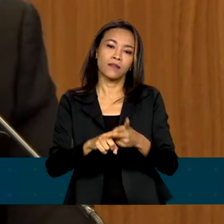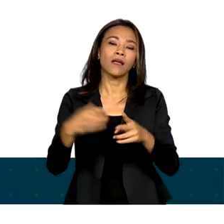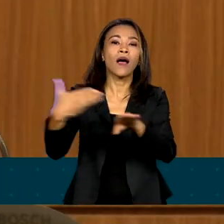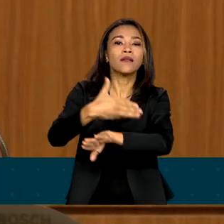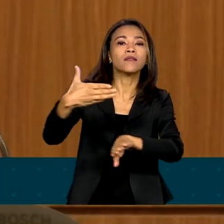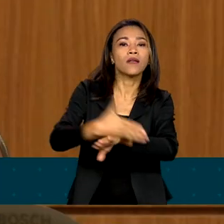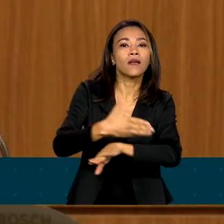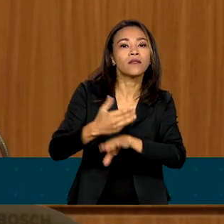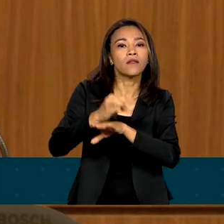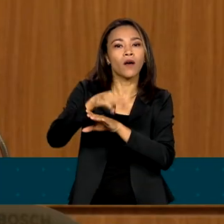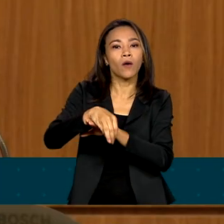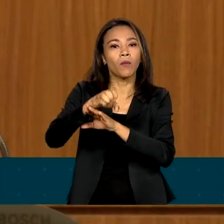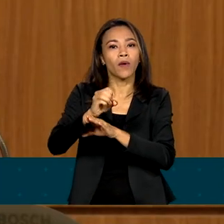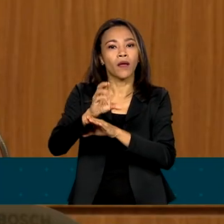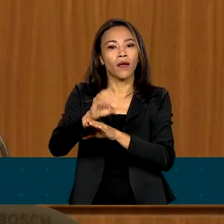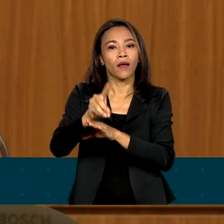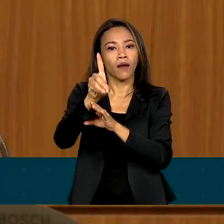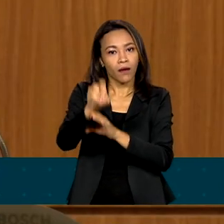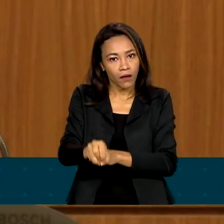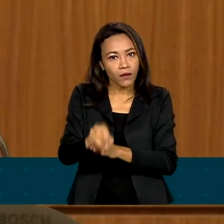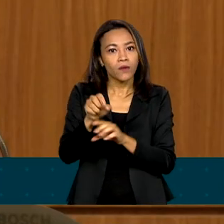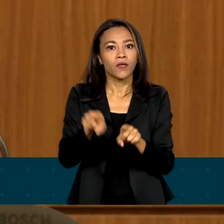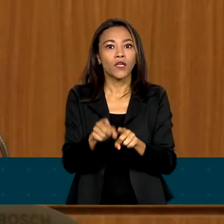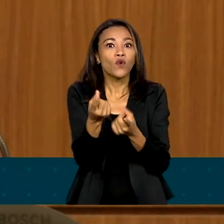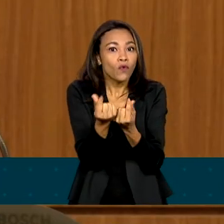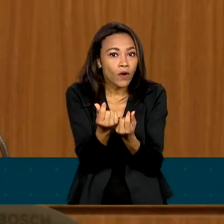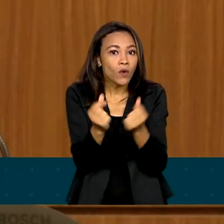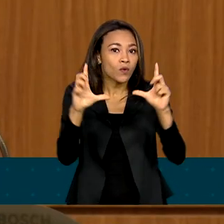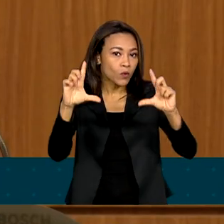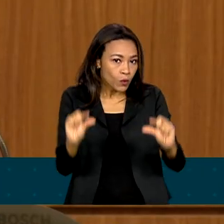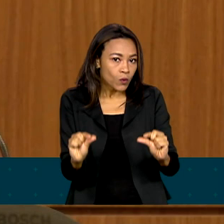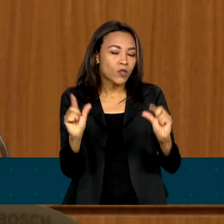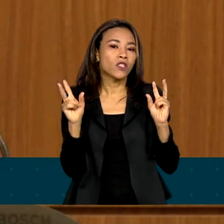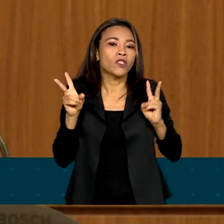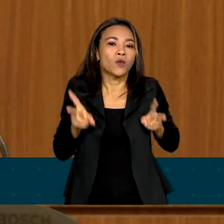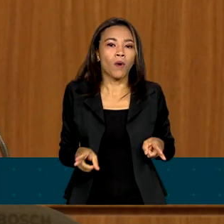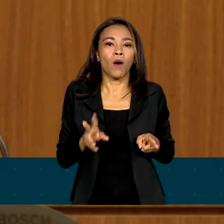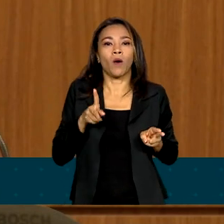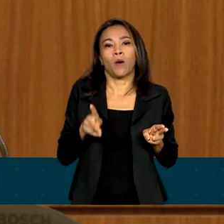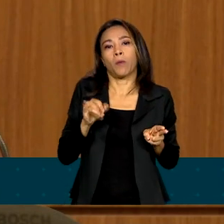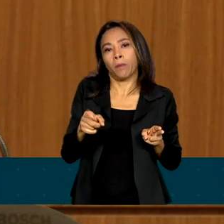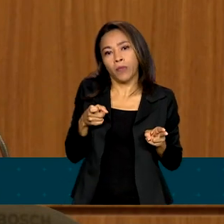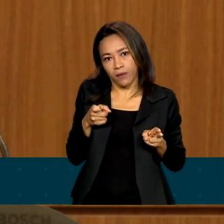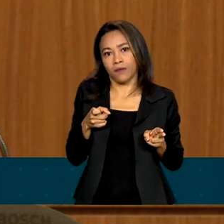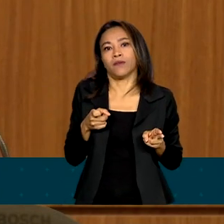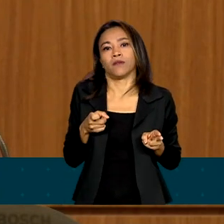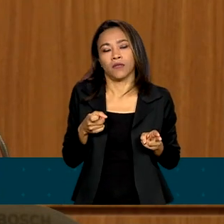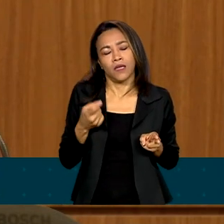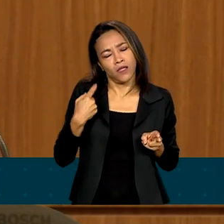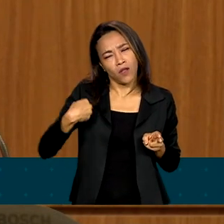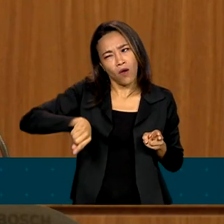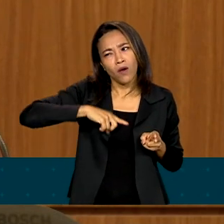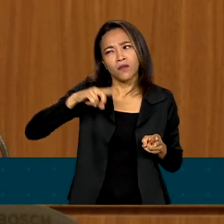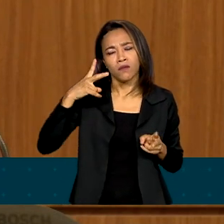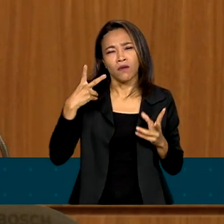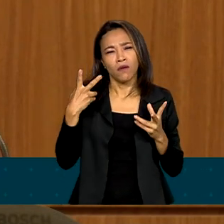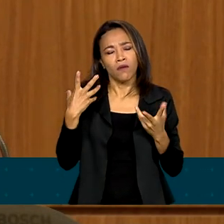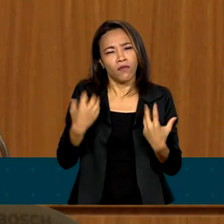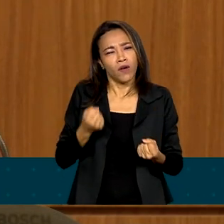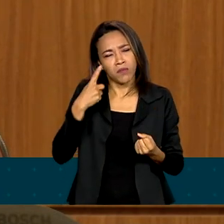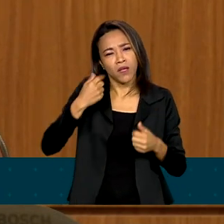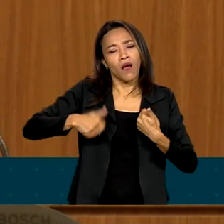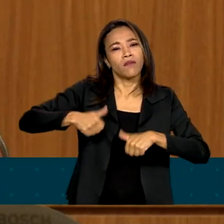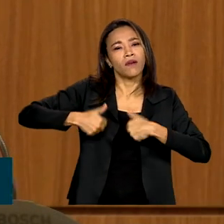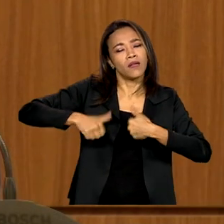mercado. A expectativa é que o custo operacional seja compatível com o custo do PIX e a gente vai avaliar esse custo